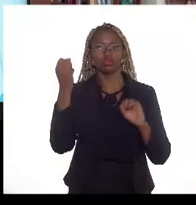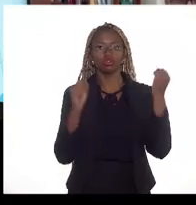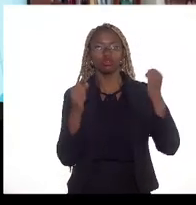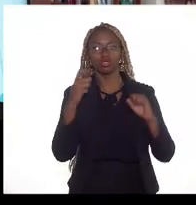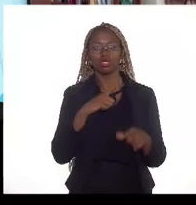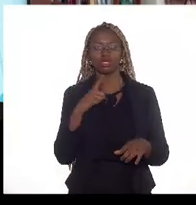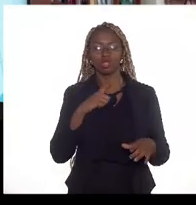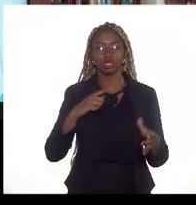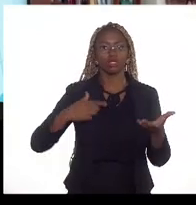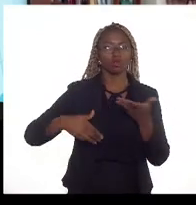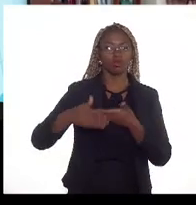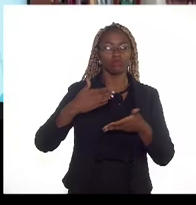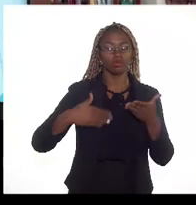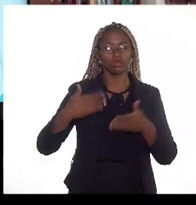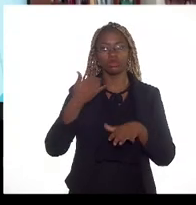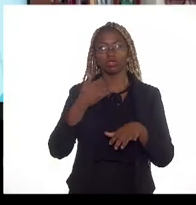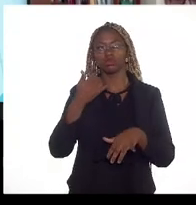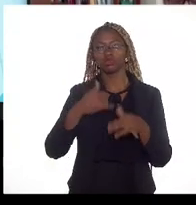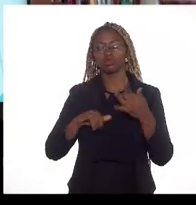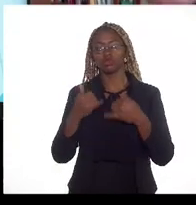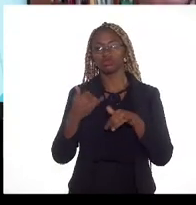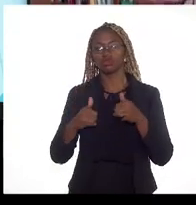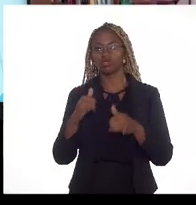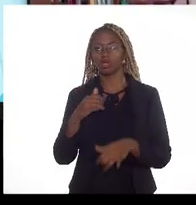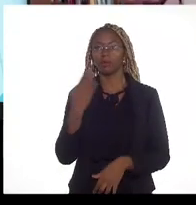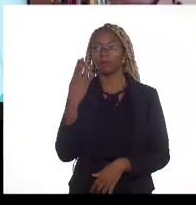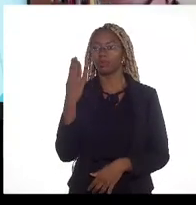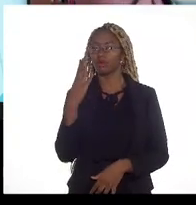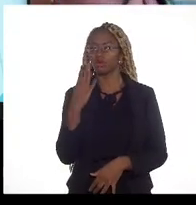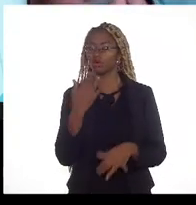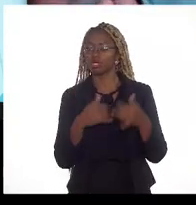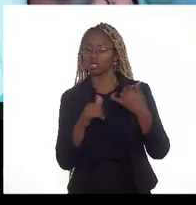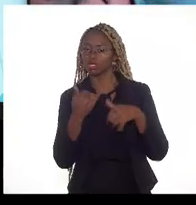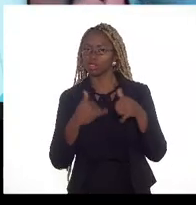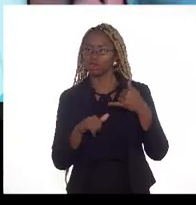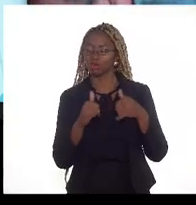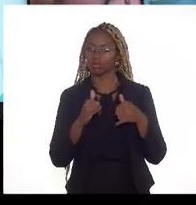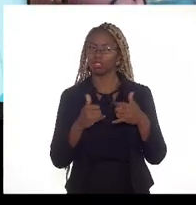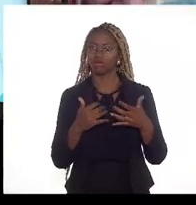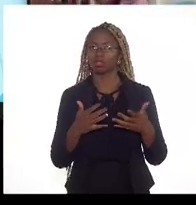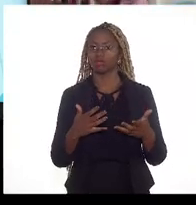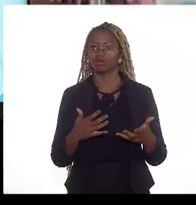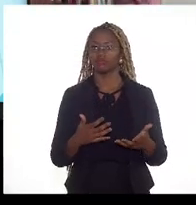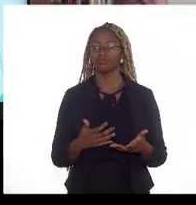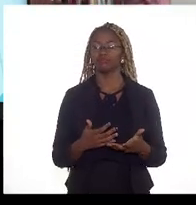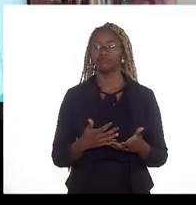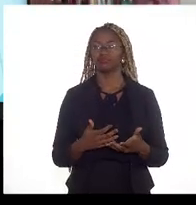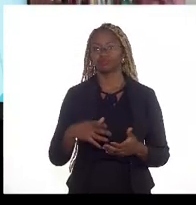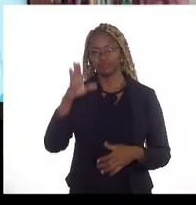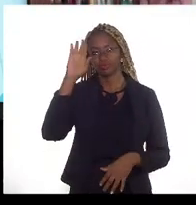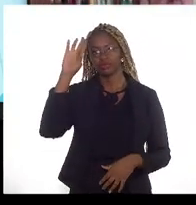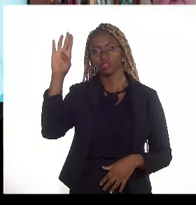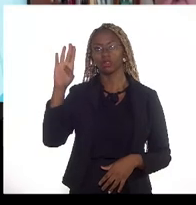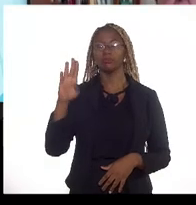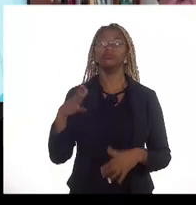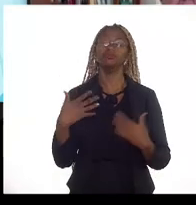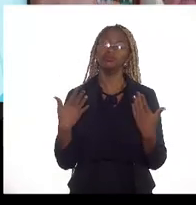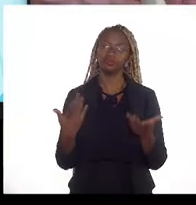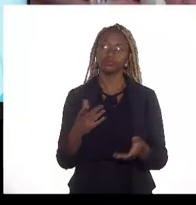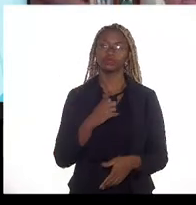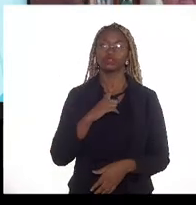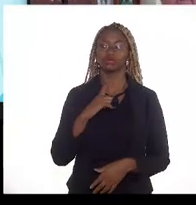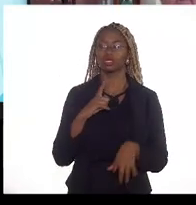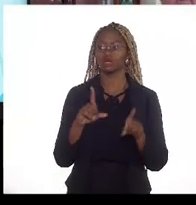químicas química e siderúrgica principalmente isso tem o condão